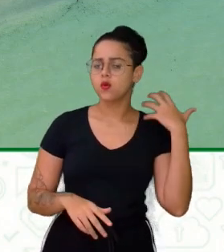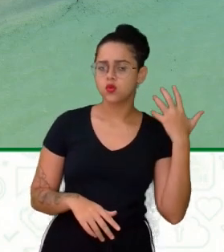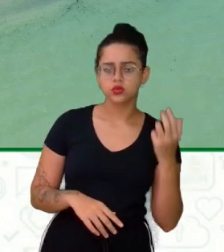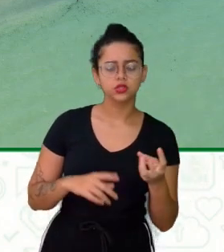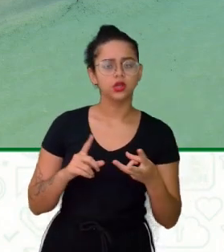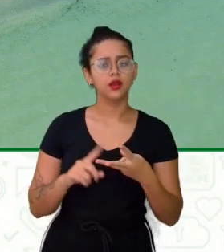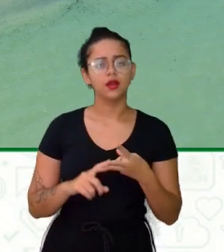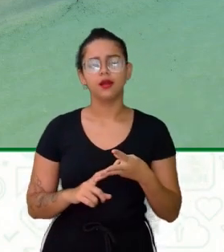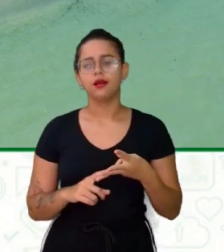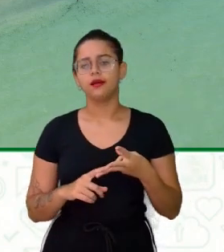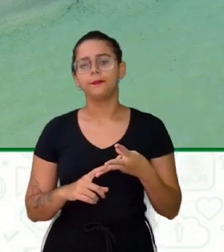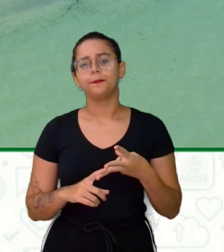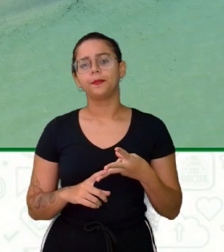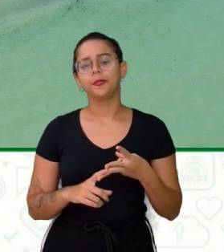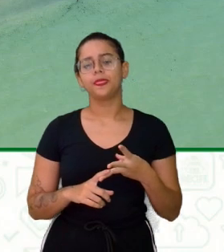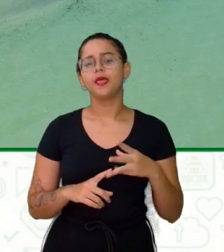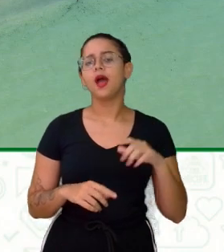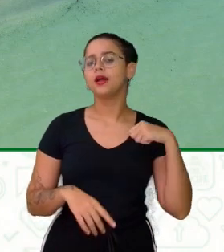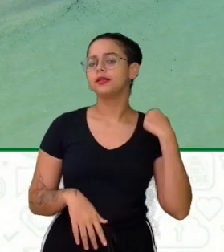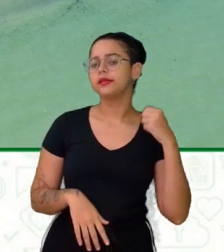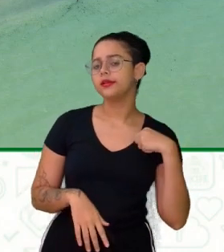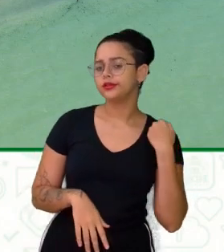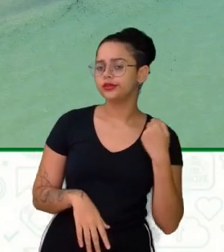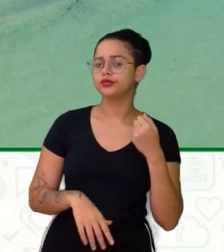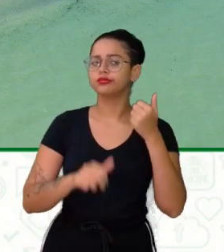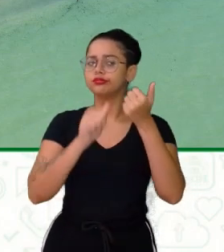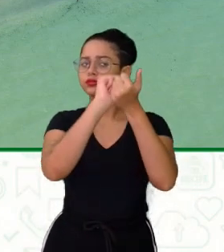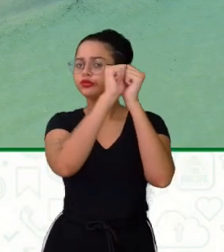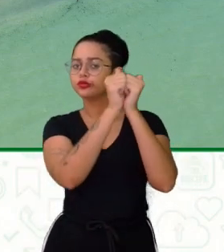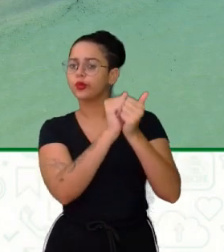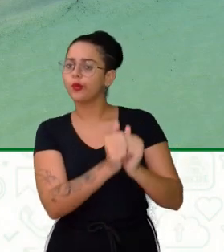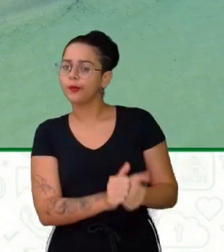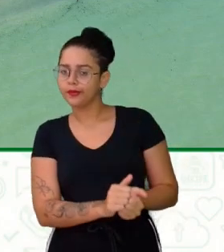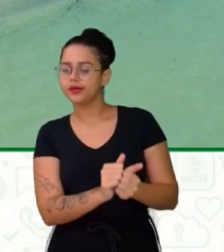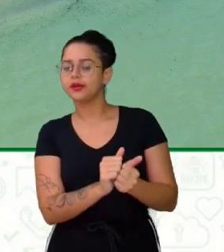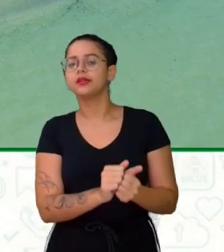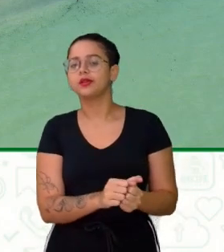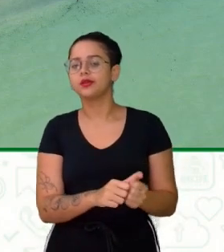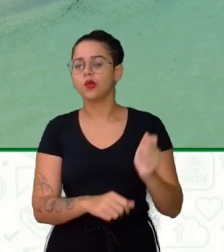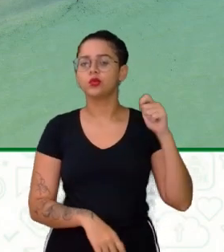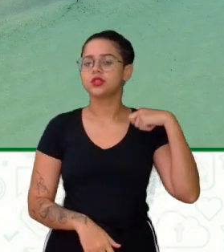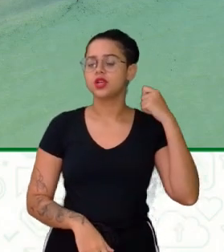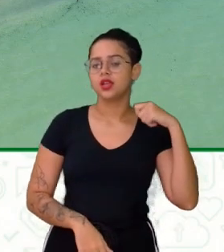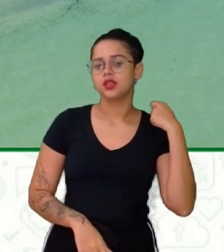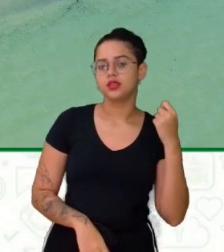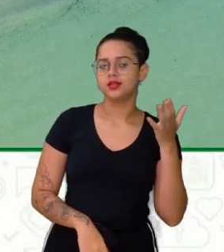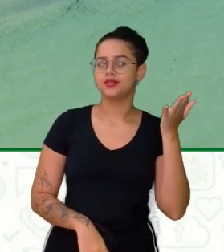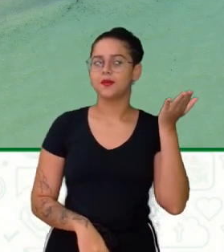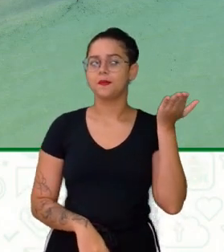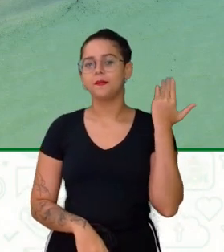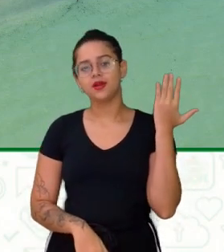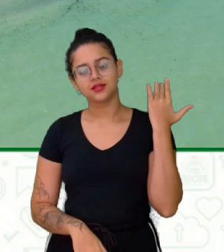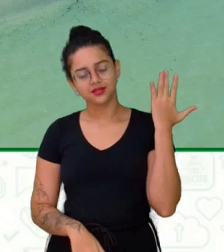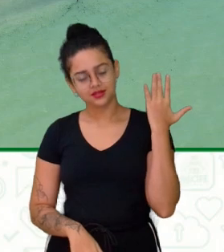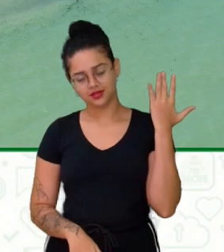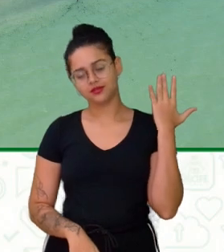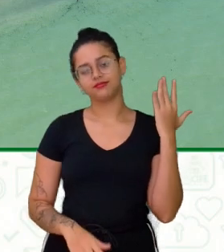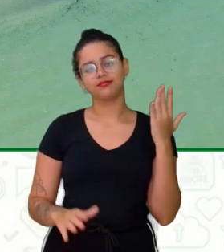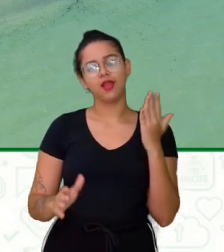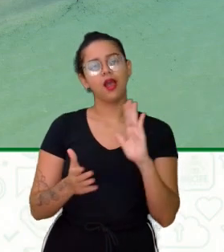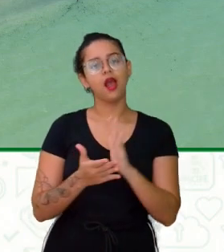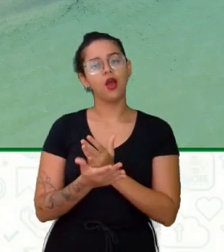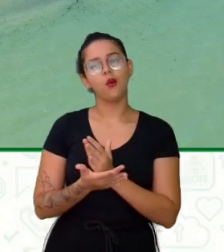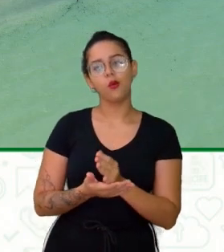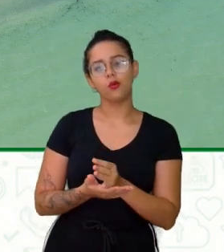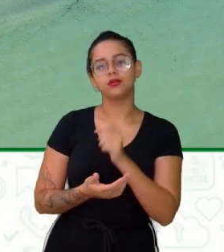No lado artístico De esculpir Aqueles artistas Passados Alguns que ainda Se